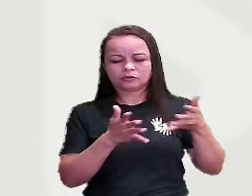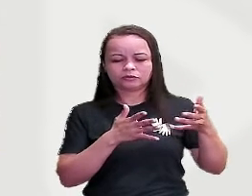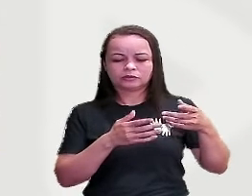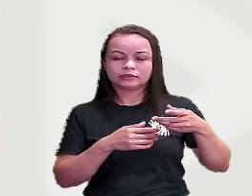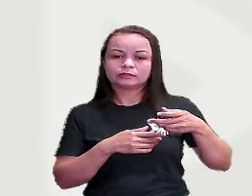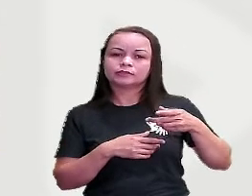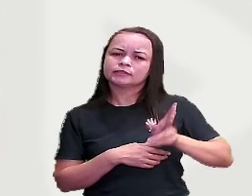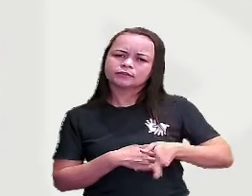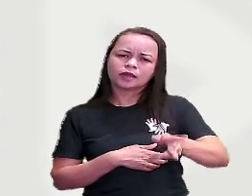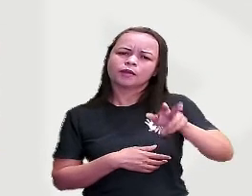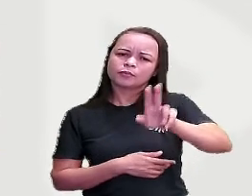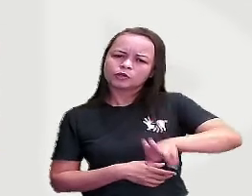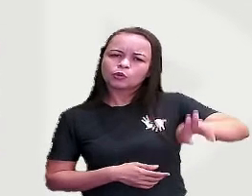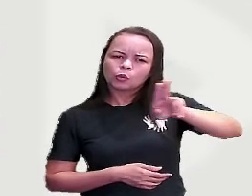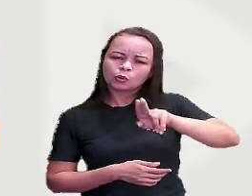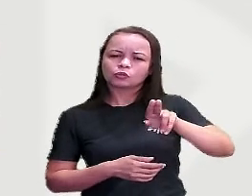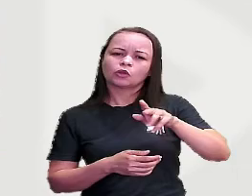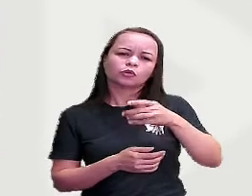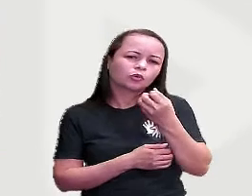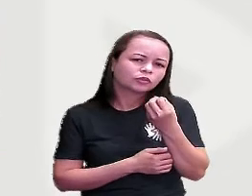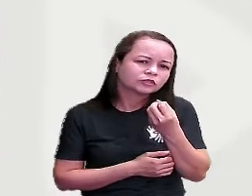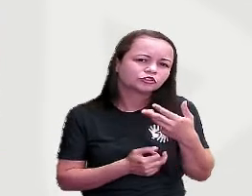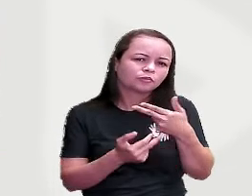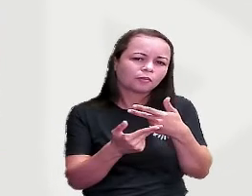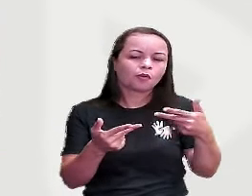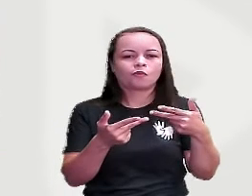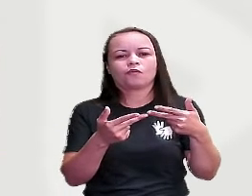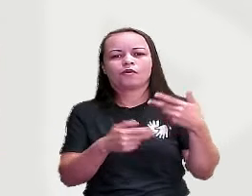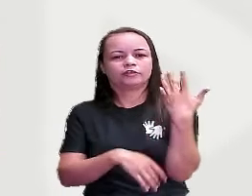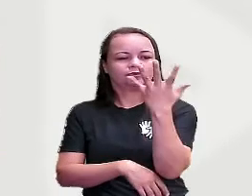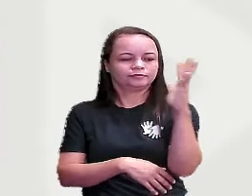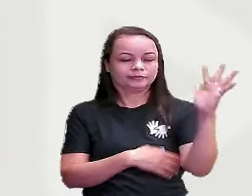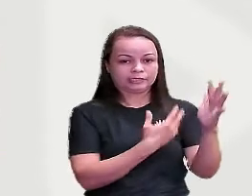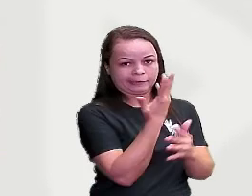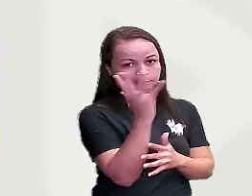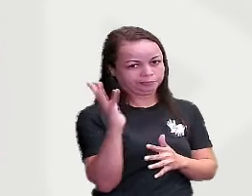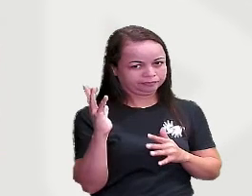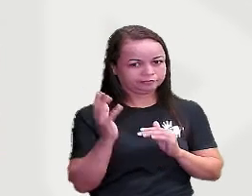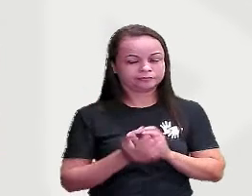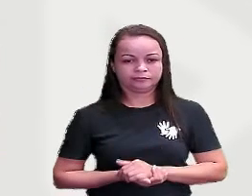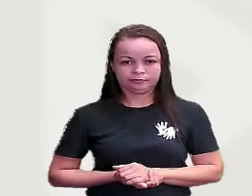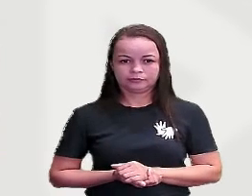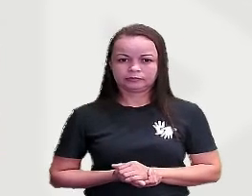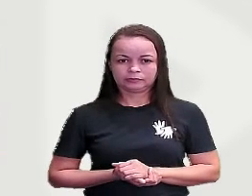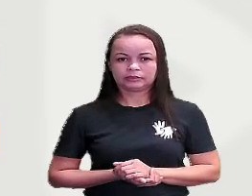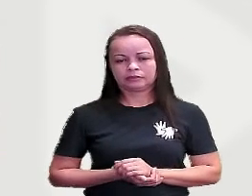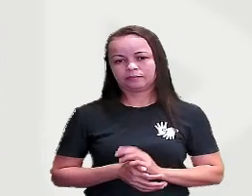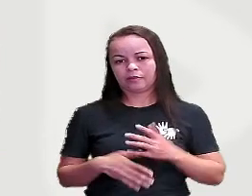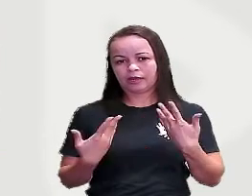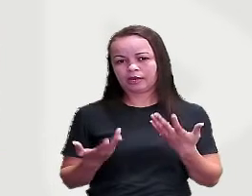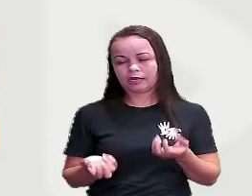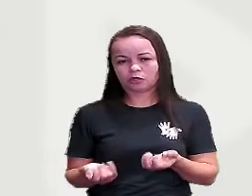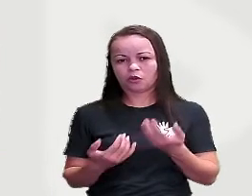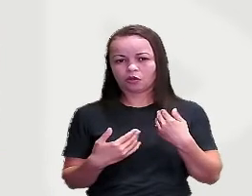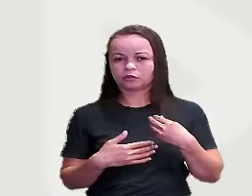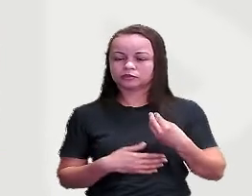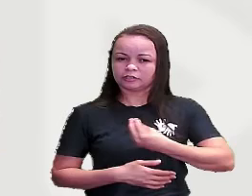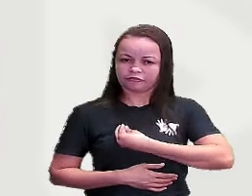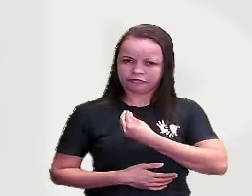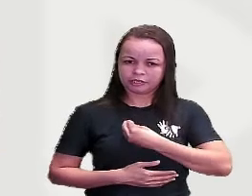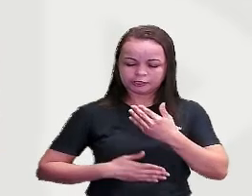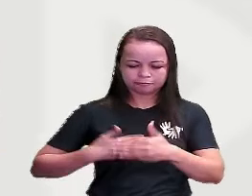fez uso Dos bens disponíveis Na natureza Para o nosso sustento, claro No entanto